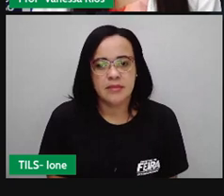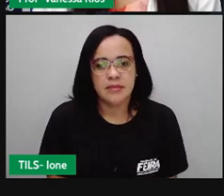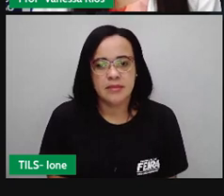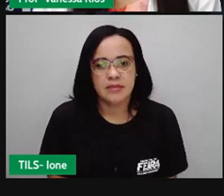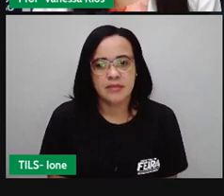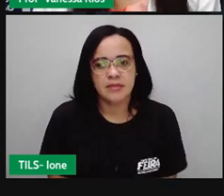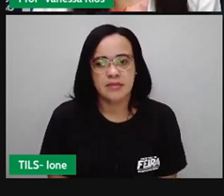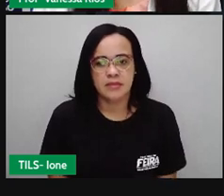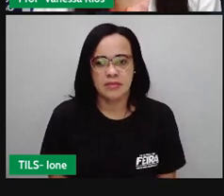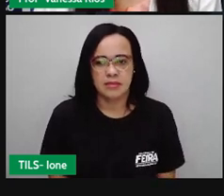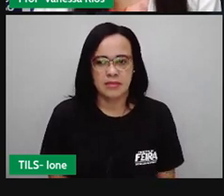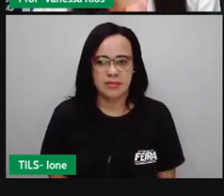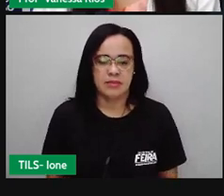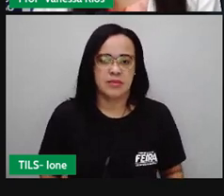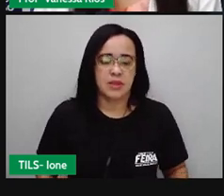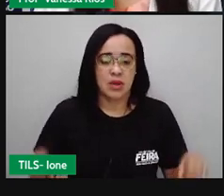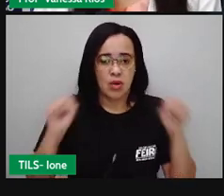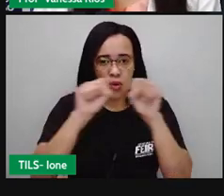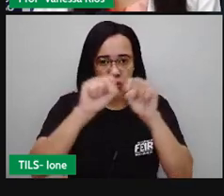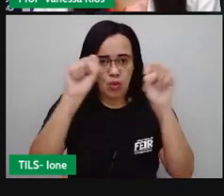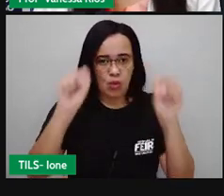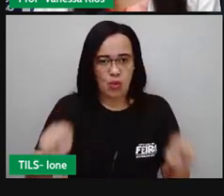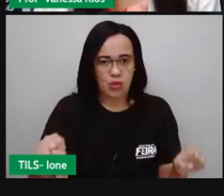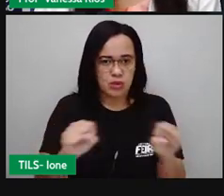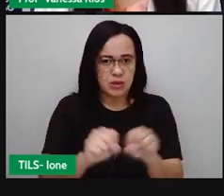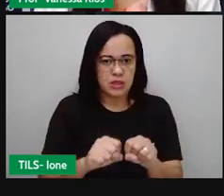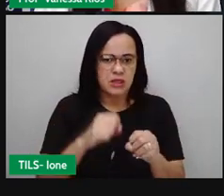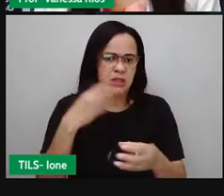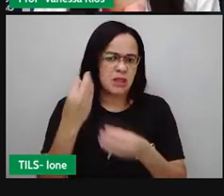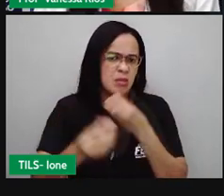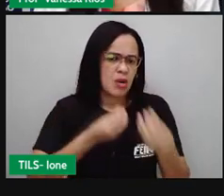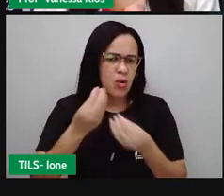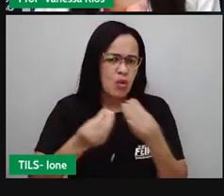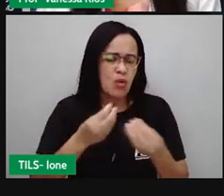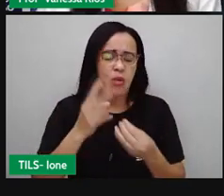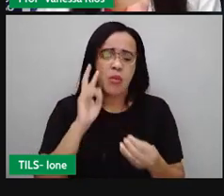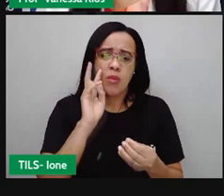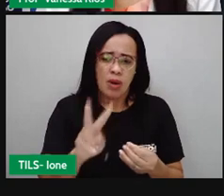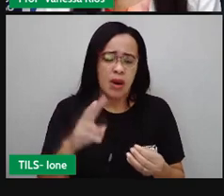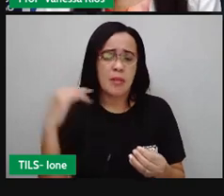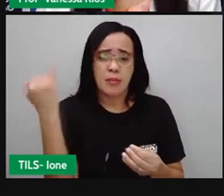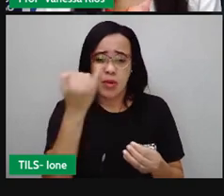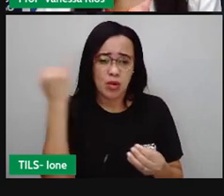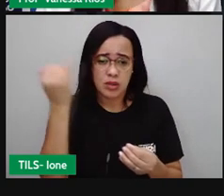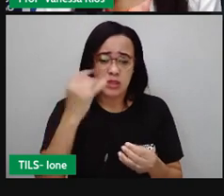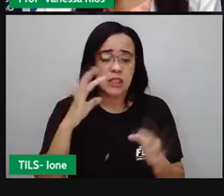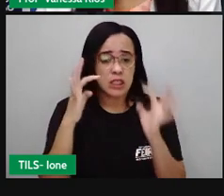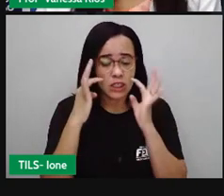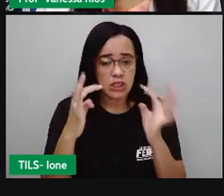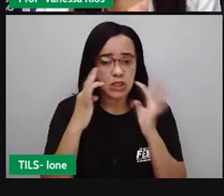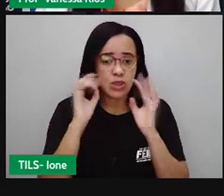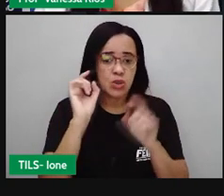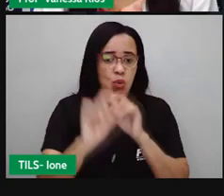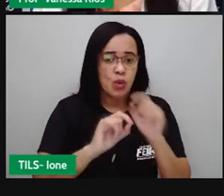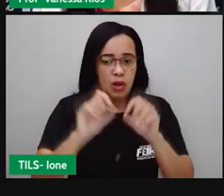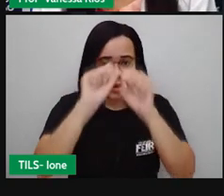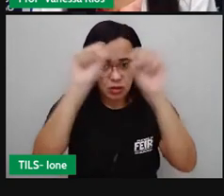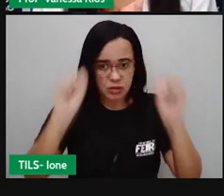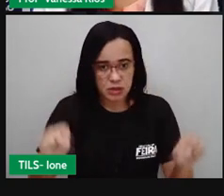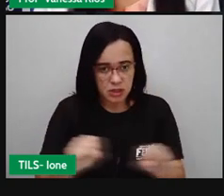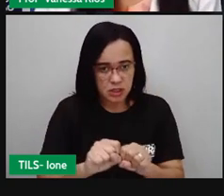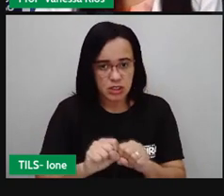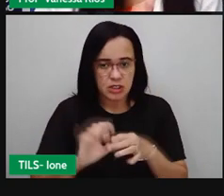E aí é importante observar que os sistemas do corpo humano. Eles estão interligados.